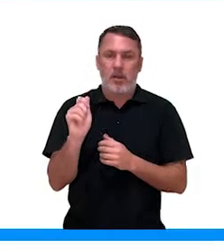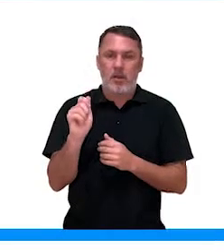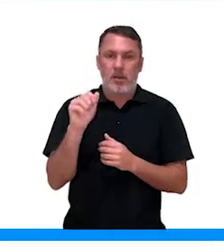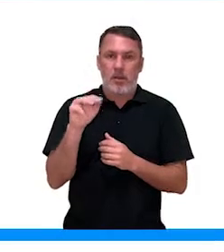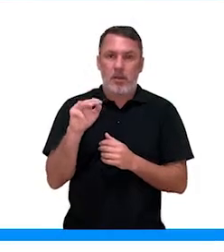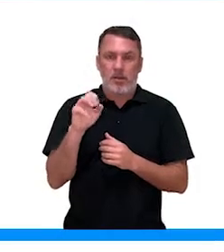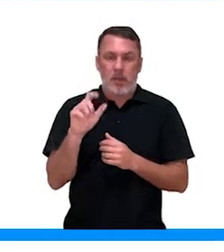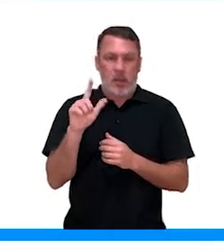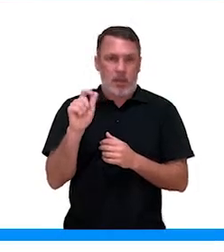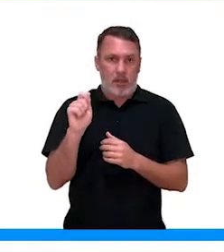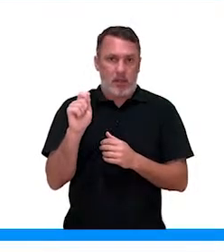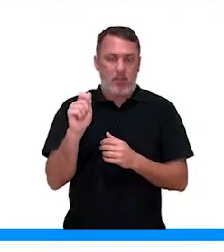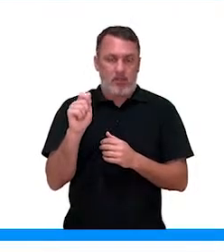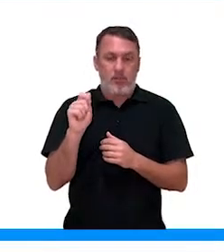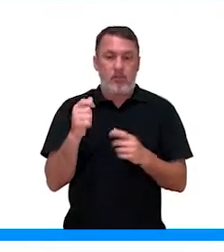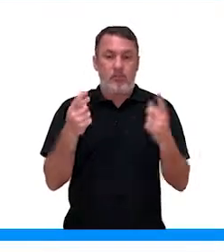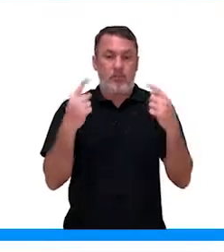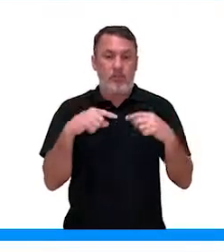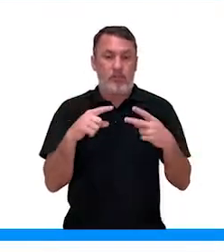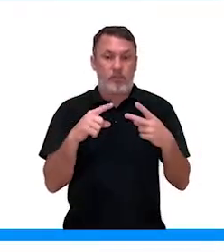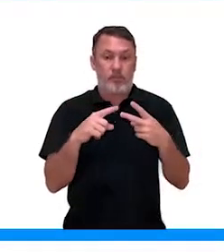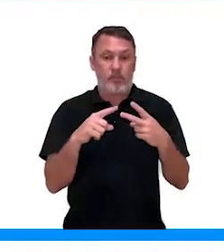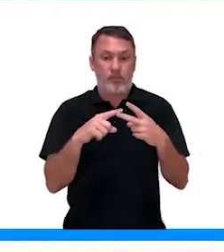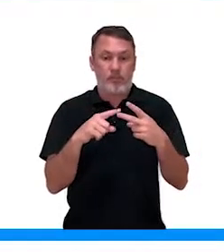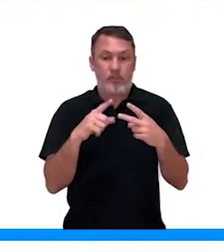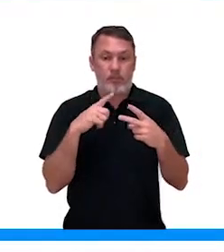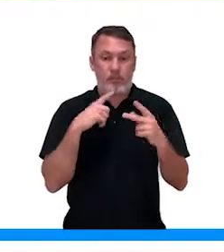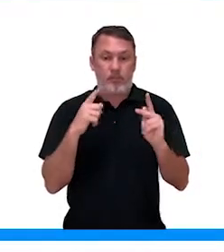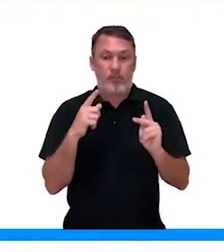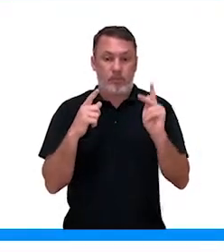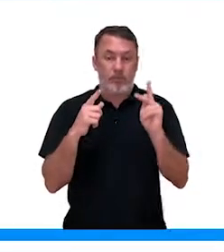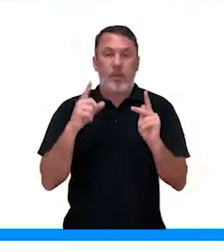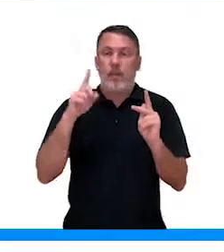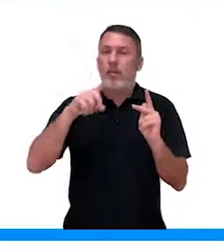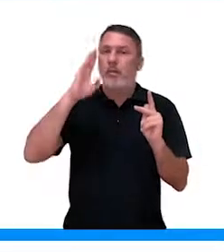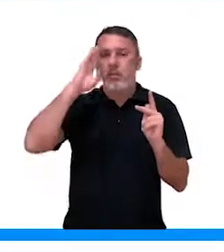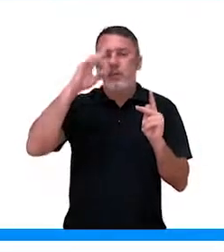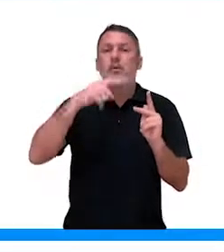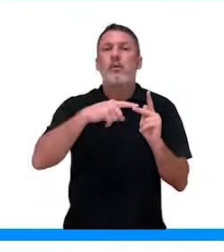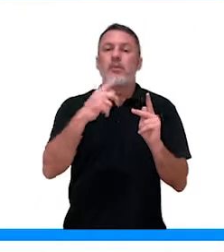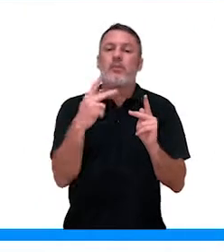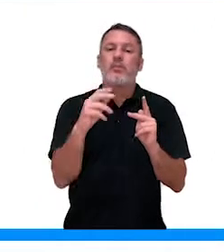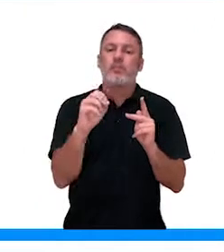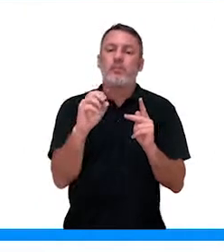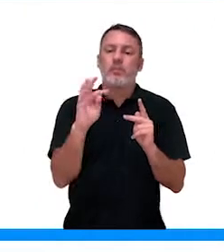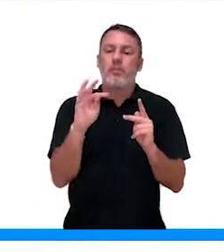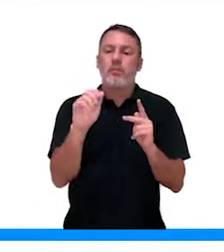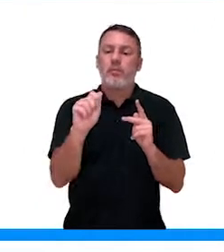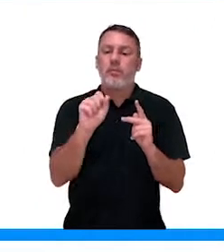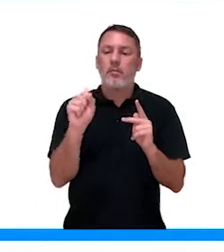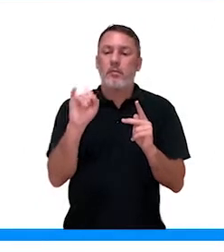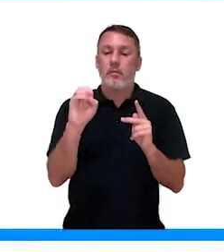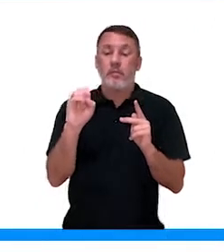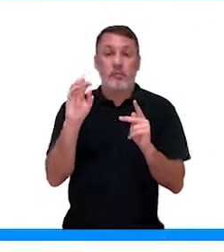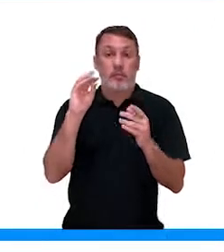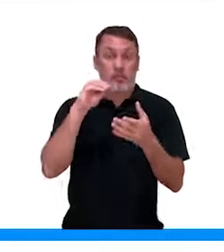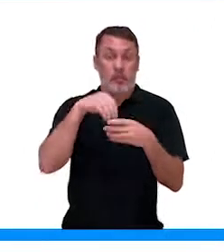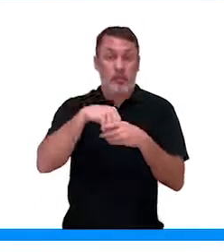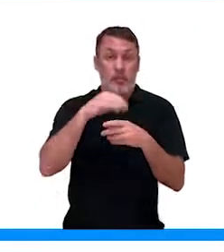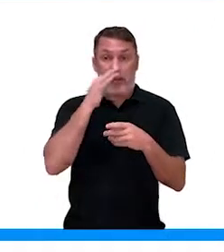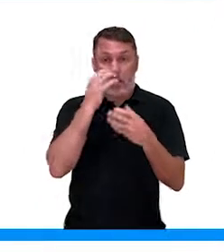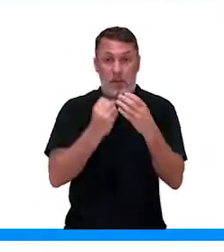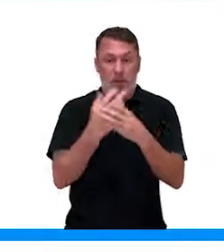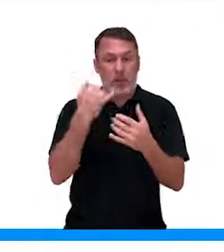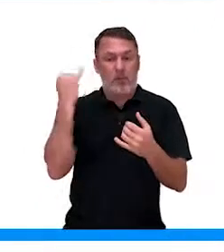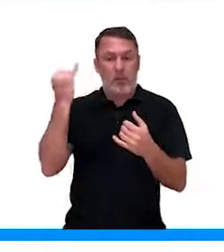outra. Depois a gente vai falar melhor sobre ela. O potássio, ele é o principal regulador da pressão osmótica dentro